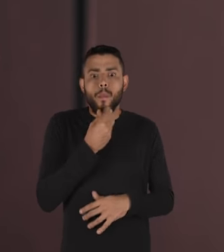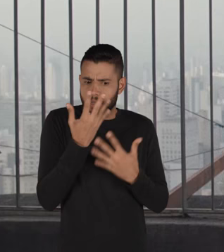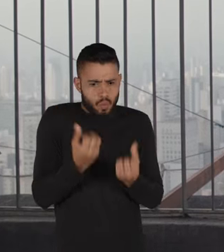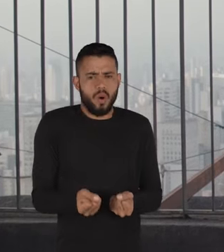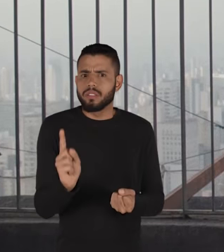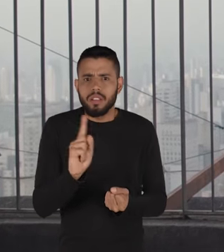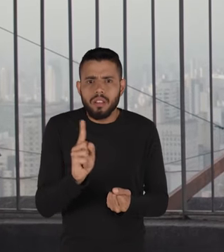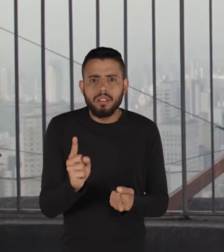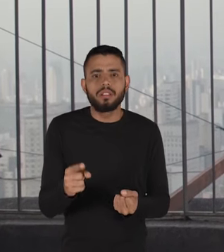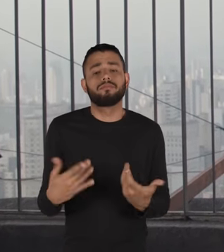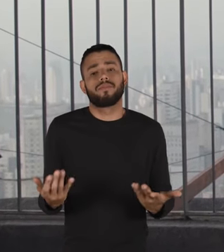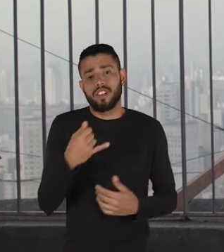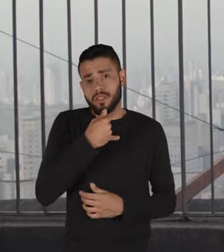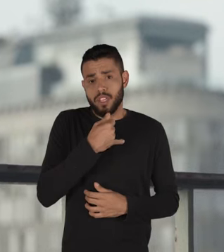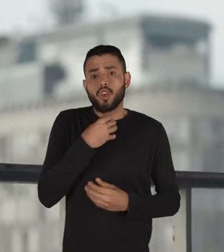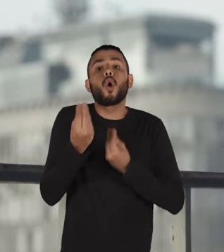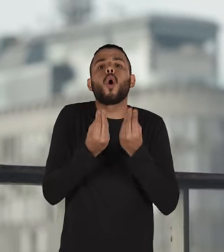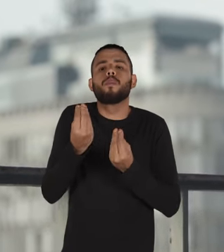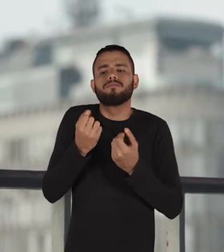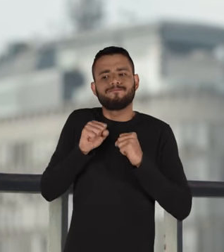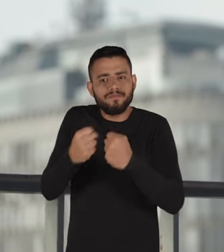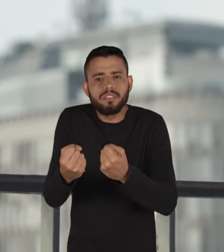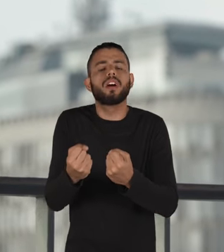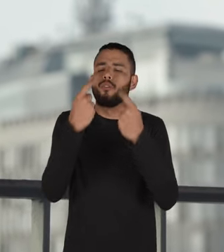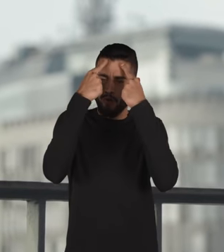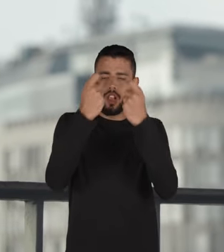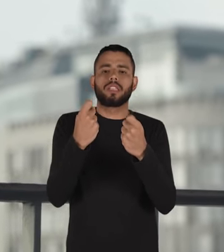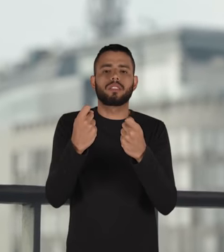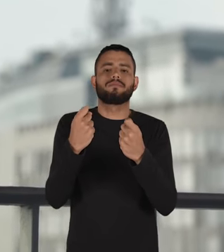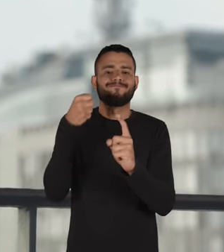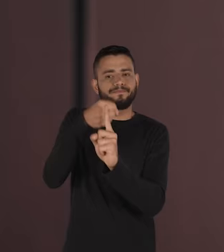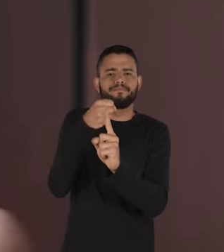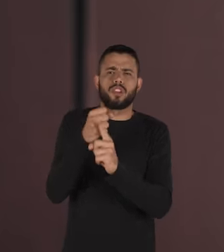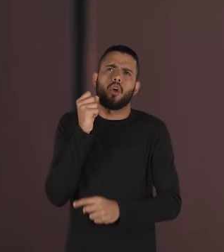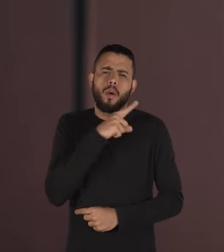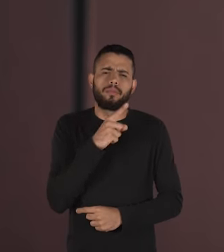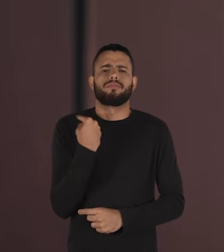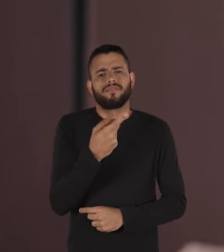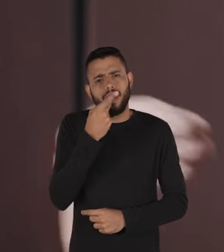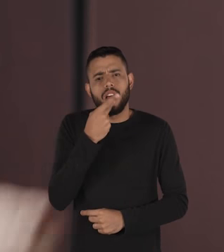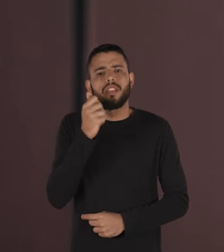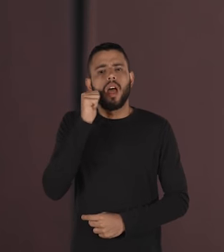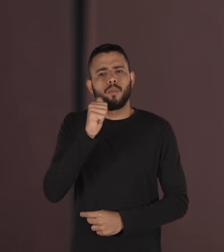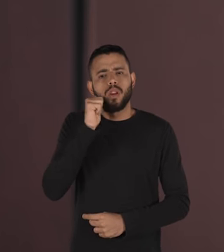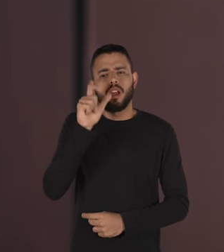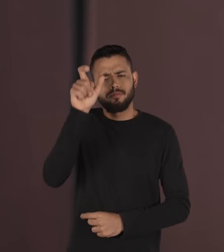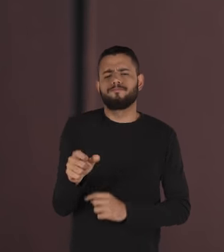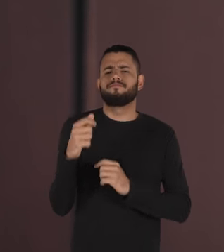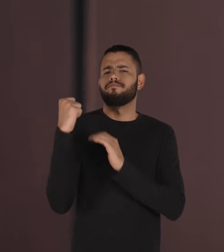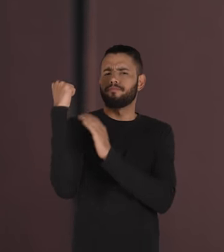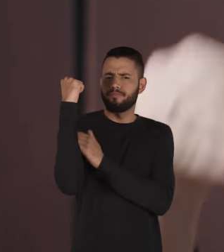se conforma e infelizmente a forma dele reagir a isso é com violência óbvio que nós vamos falar da mulher trabalhar com